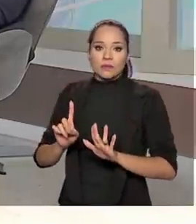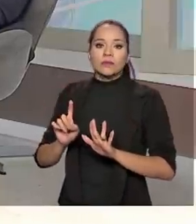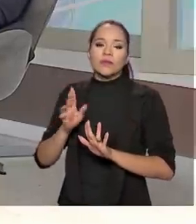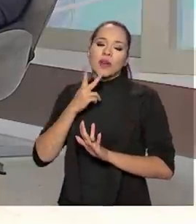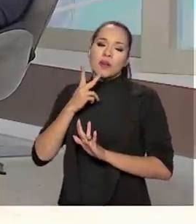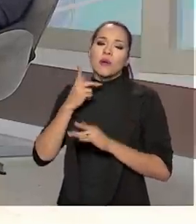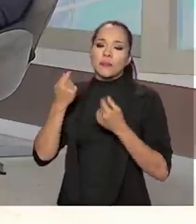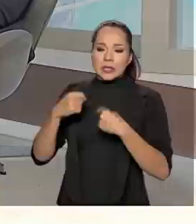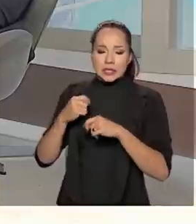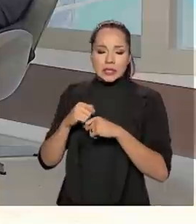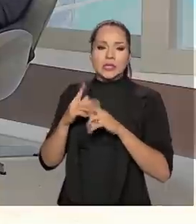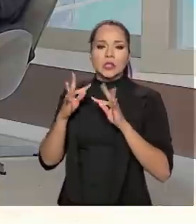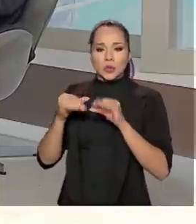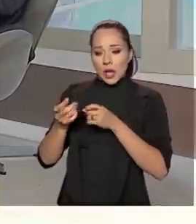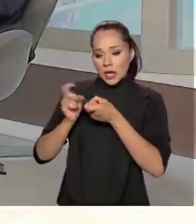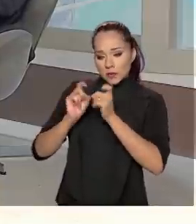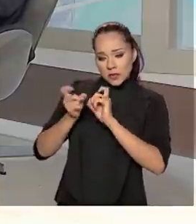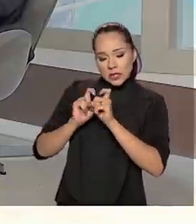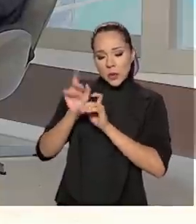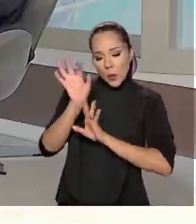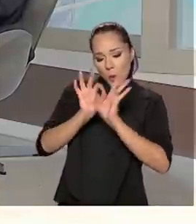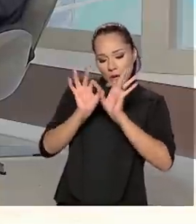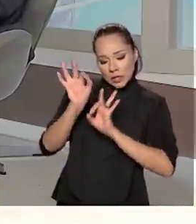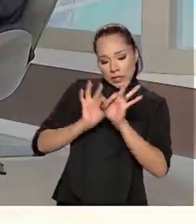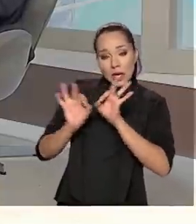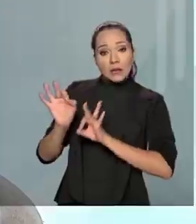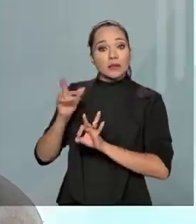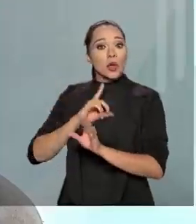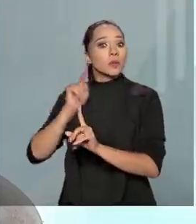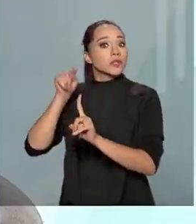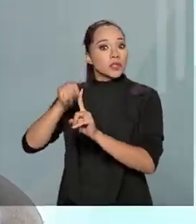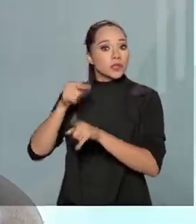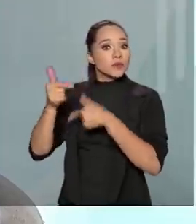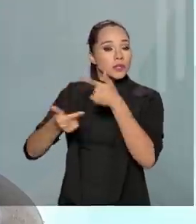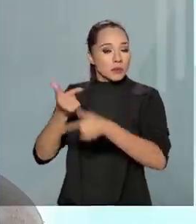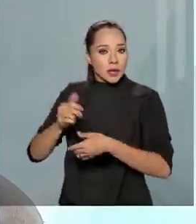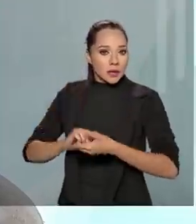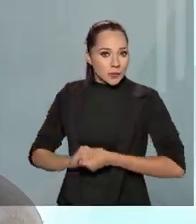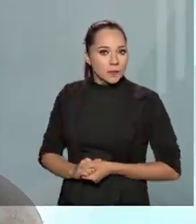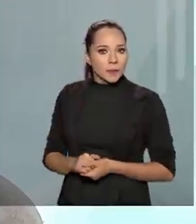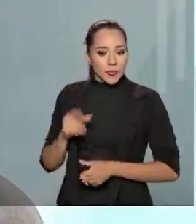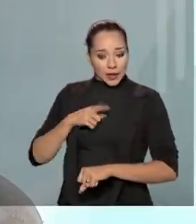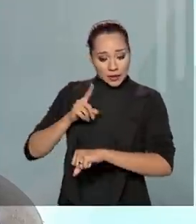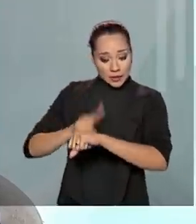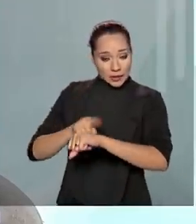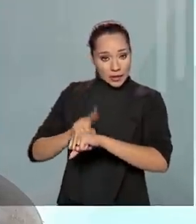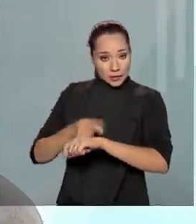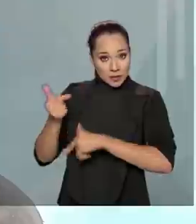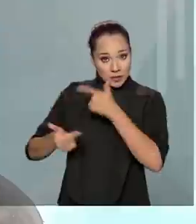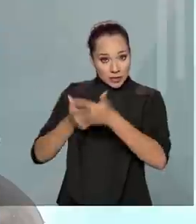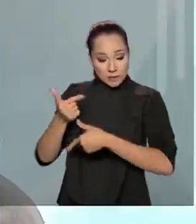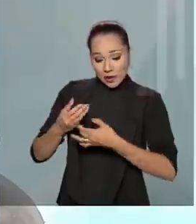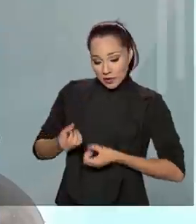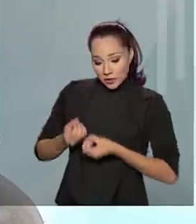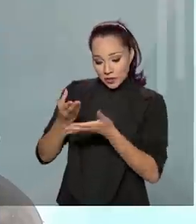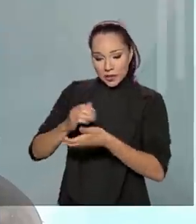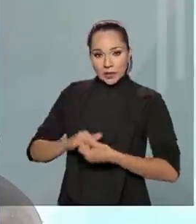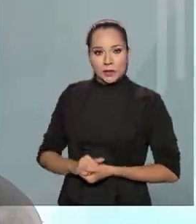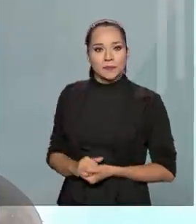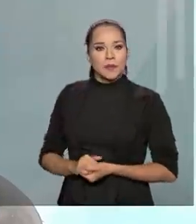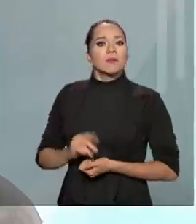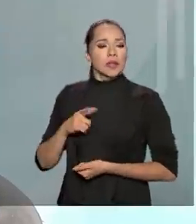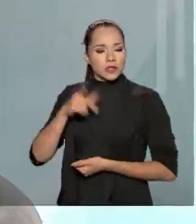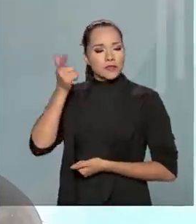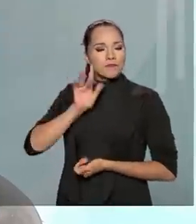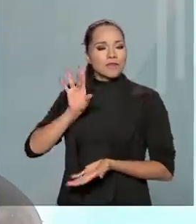Eu tenho que ter, a administração tem que se organizar, ter metas de trabalho, ter prazos para que esses trabalhos sejam entregues, para que